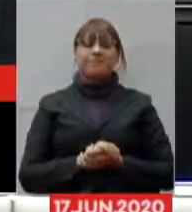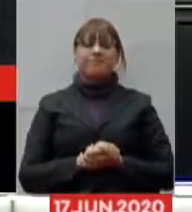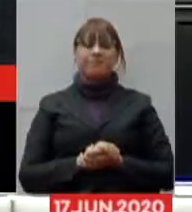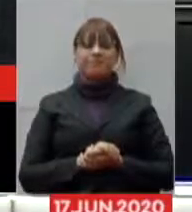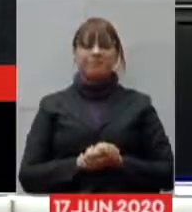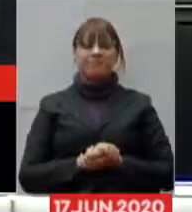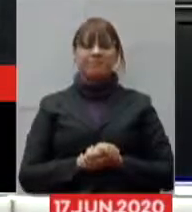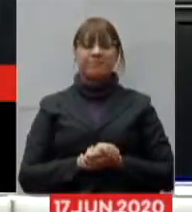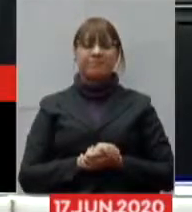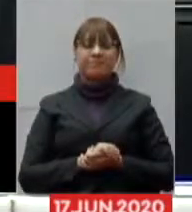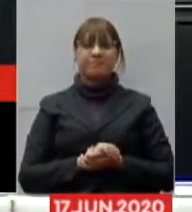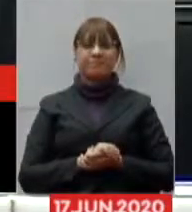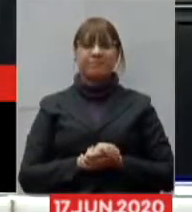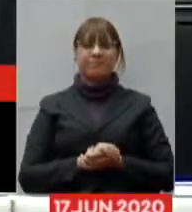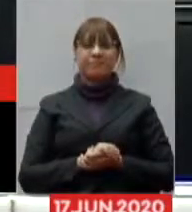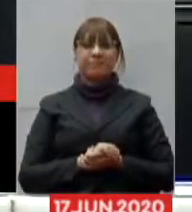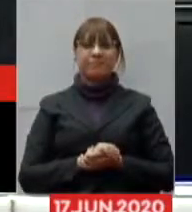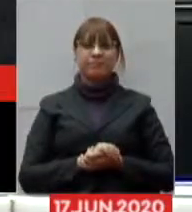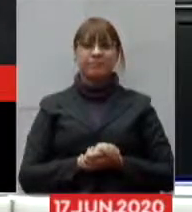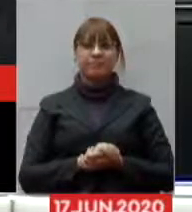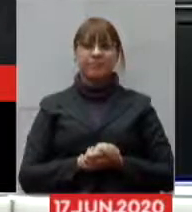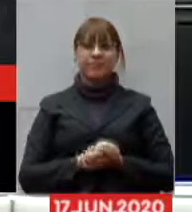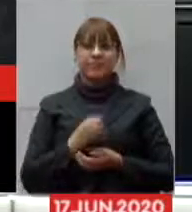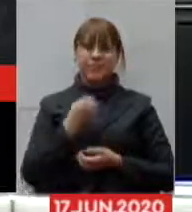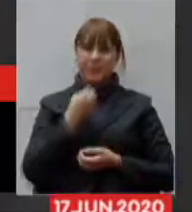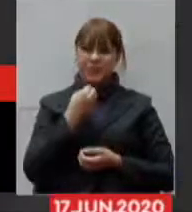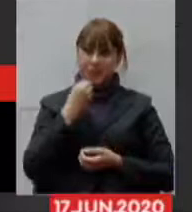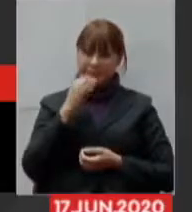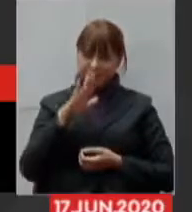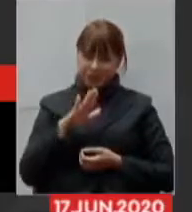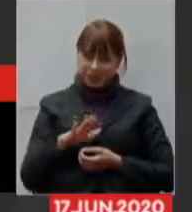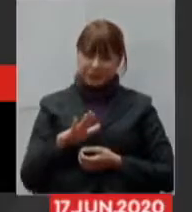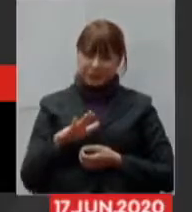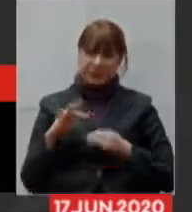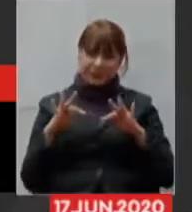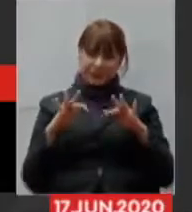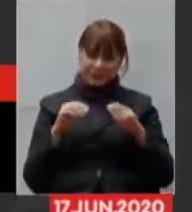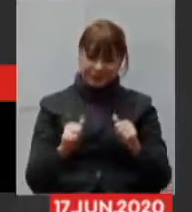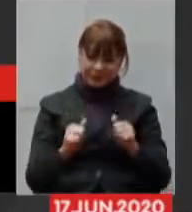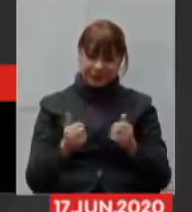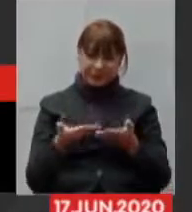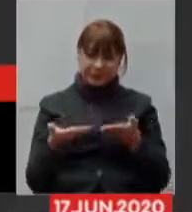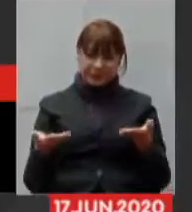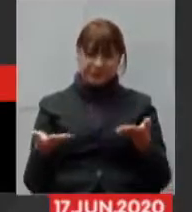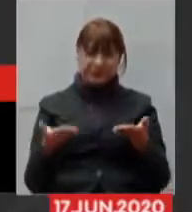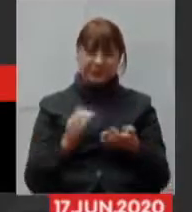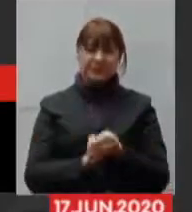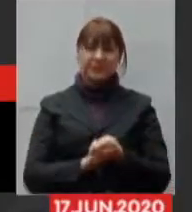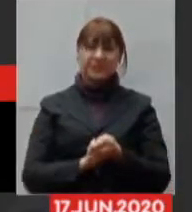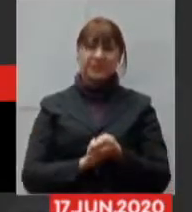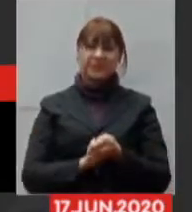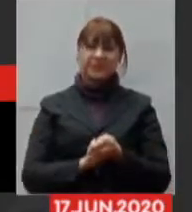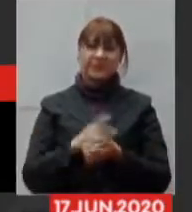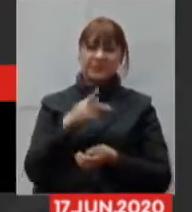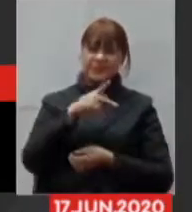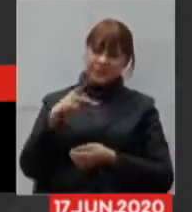Acho que está fechado. Boa tarde a todos. Boa tarde, deputado Agostinho Padruz, presidente